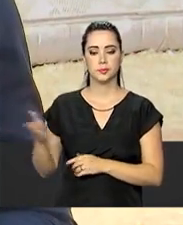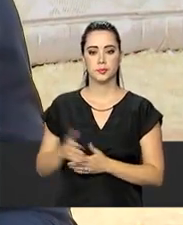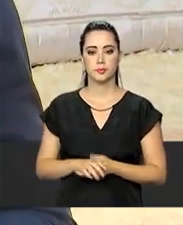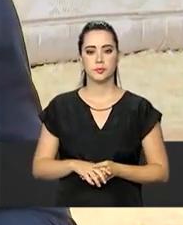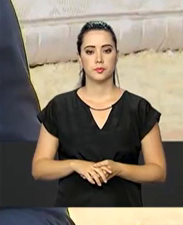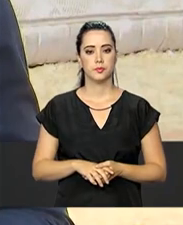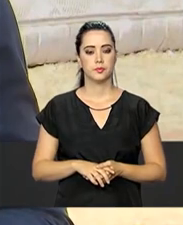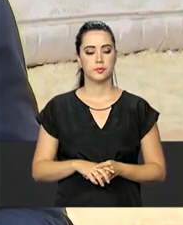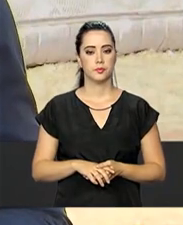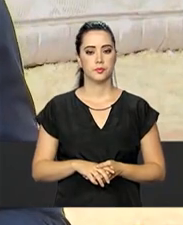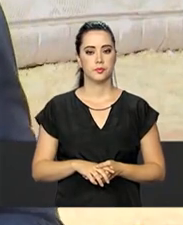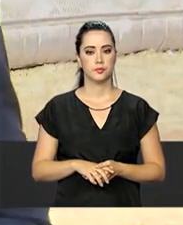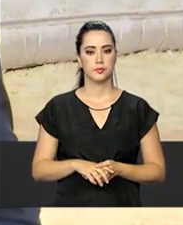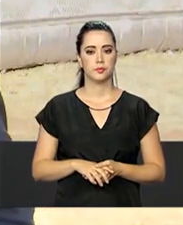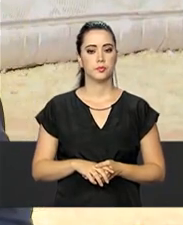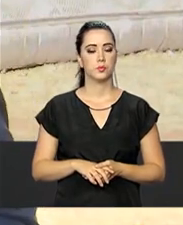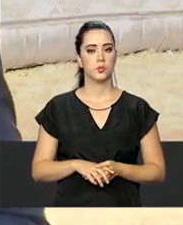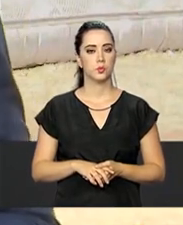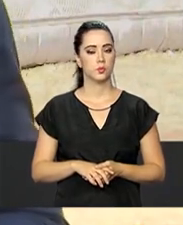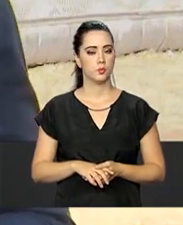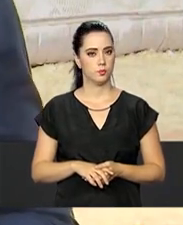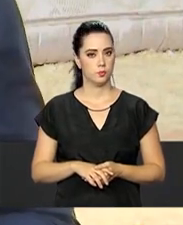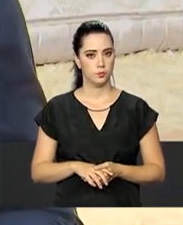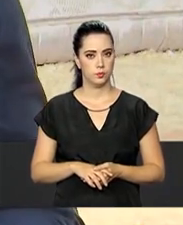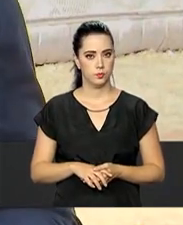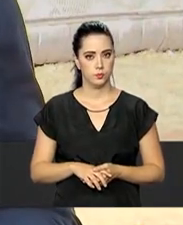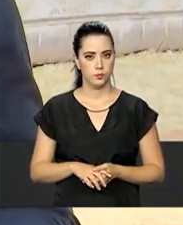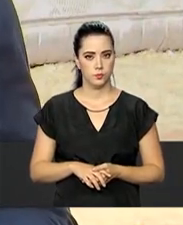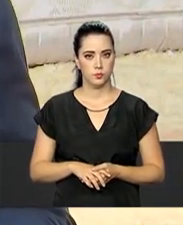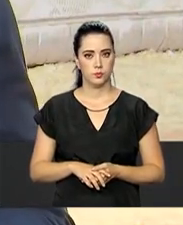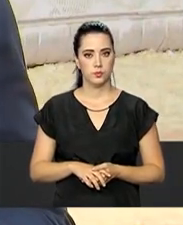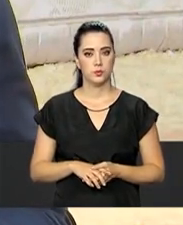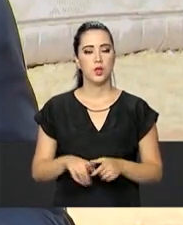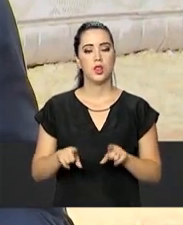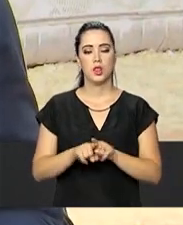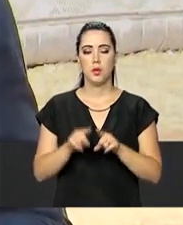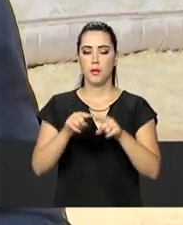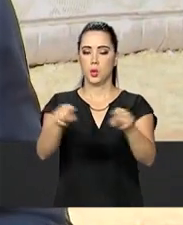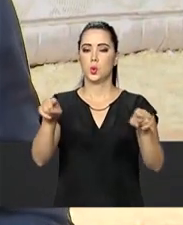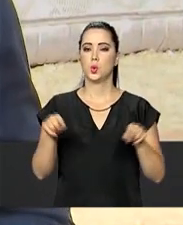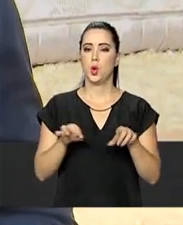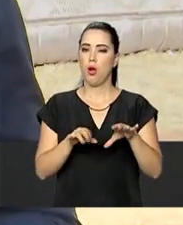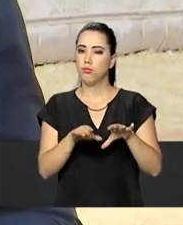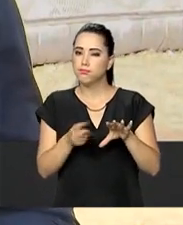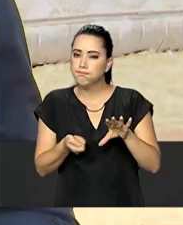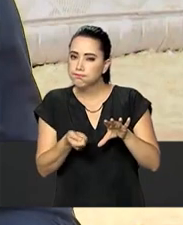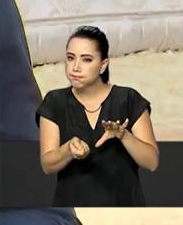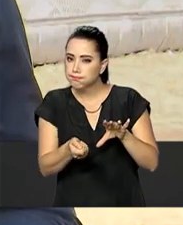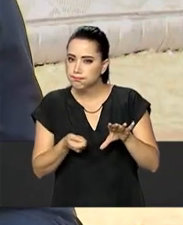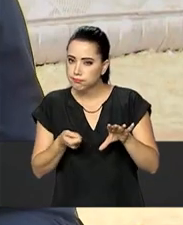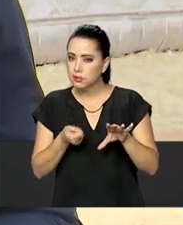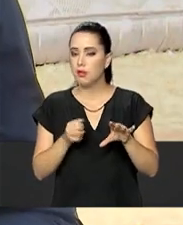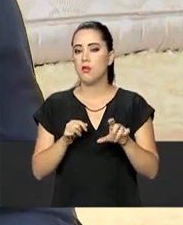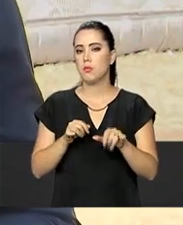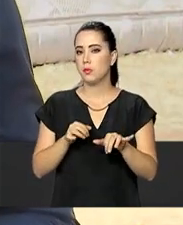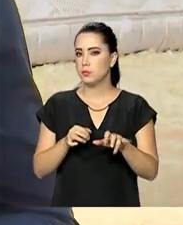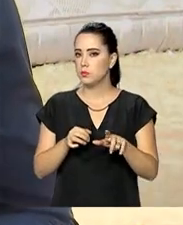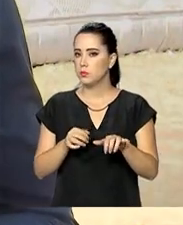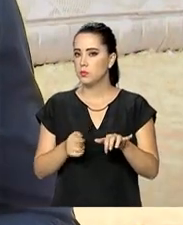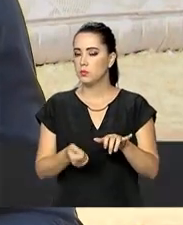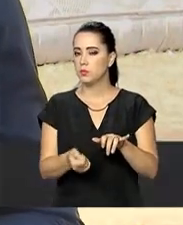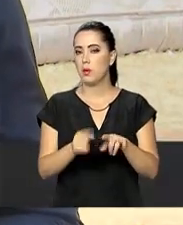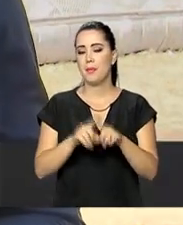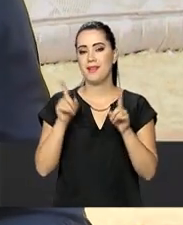7620207 e nas máquinas de autoatendimento. Já os trabalhadores do setor